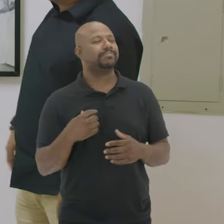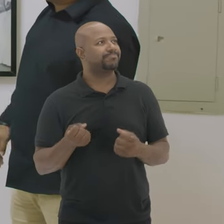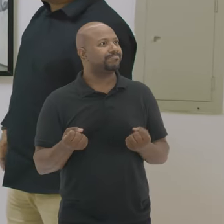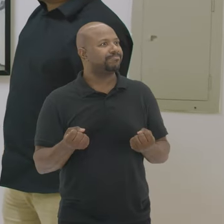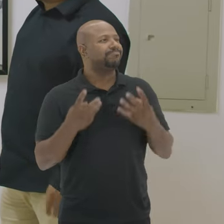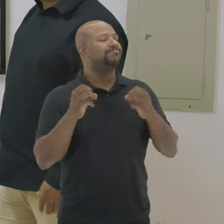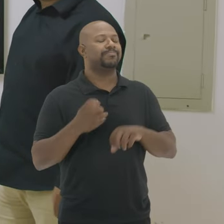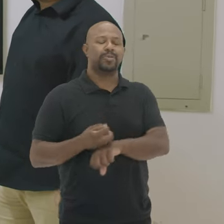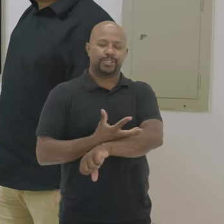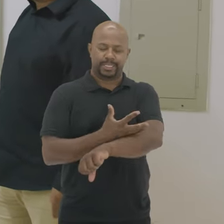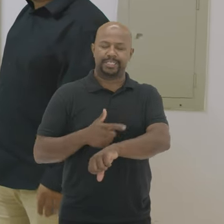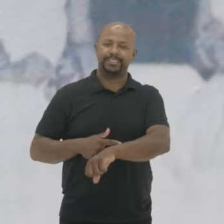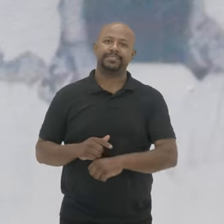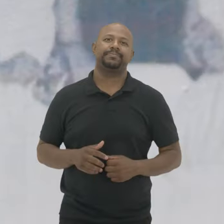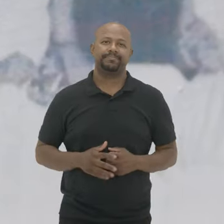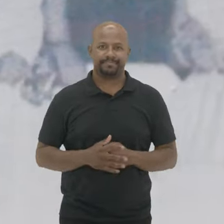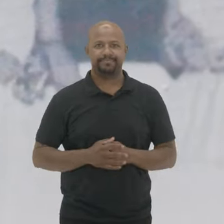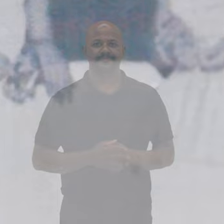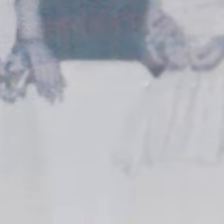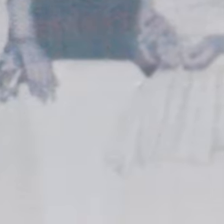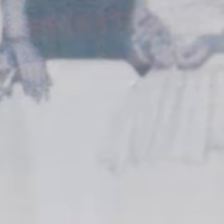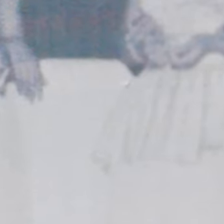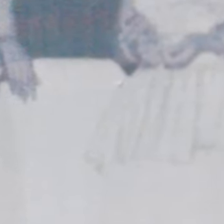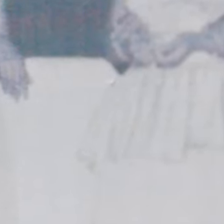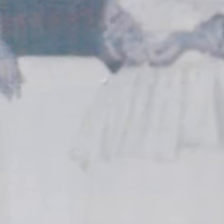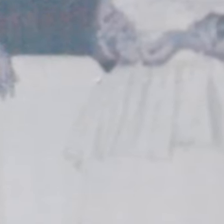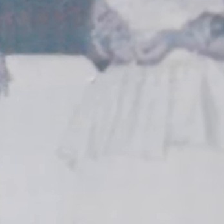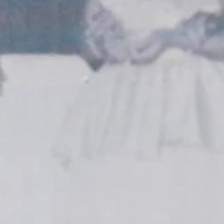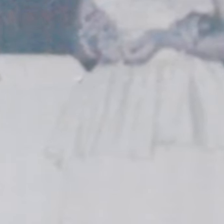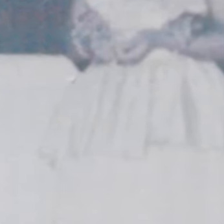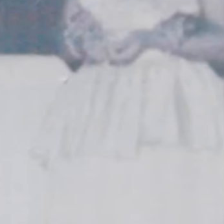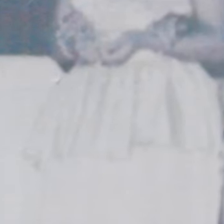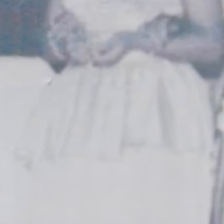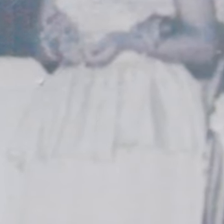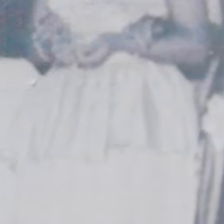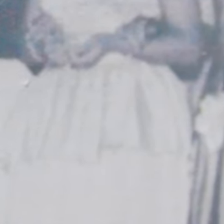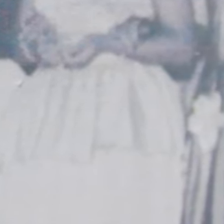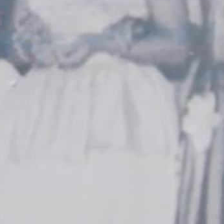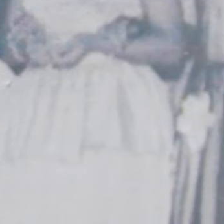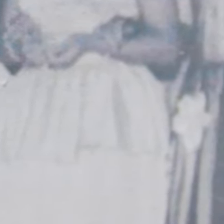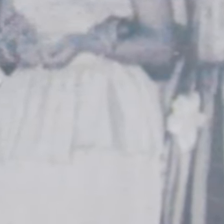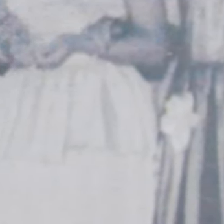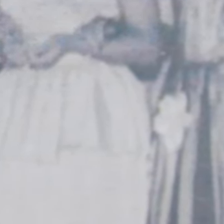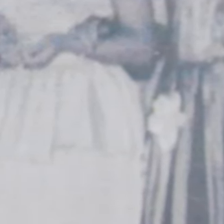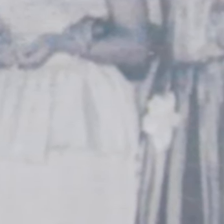Que legal Detalhe de uma das fotos Do quadro De mulheres negras Com vestidos sociais Posando para a foto